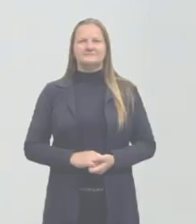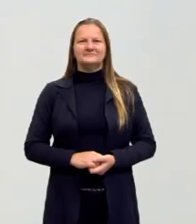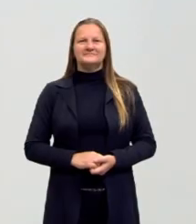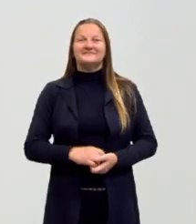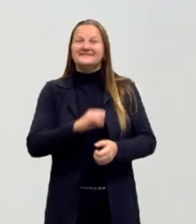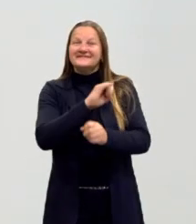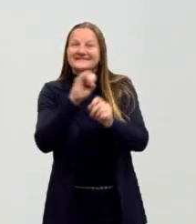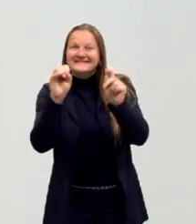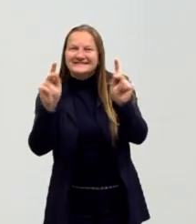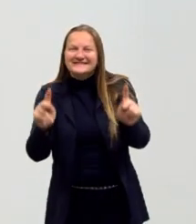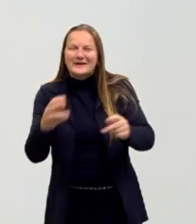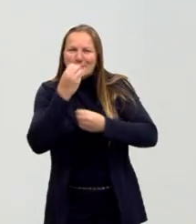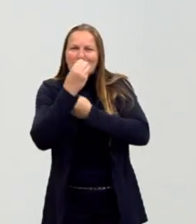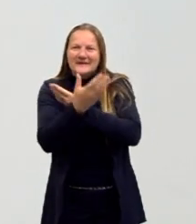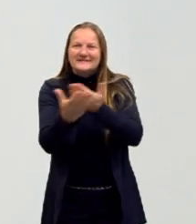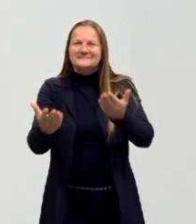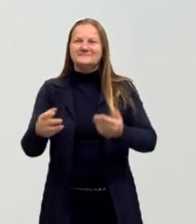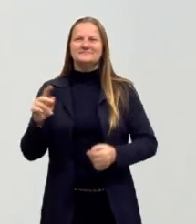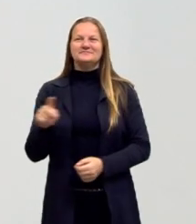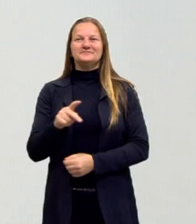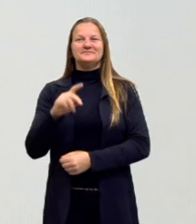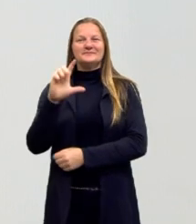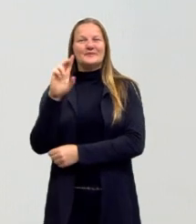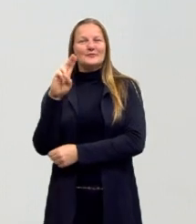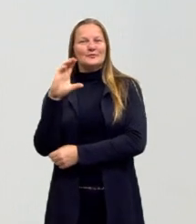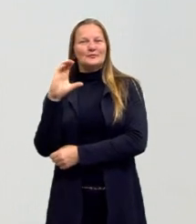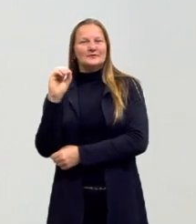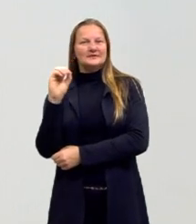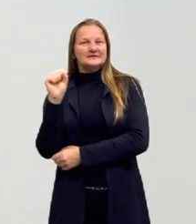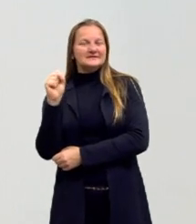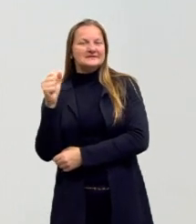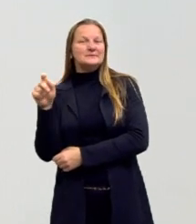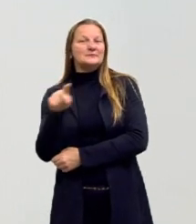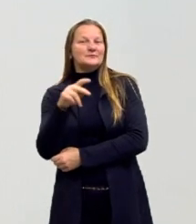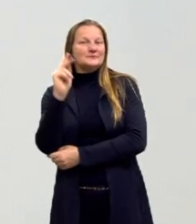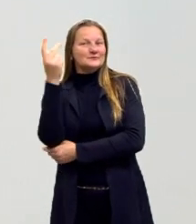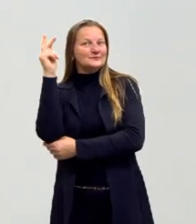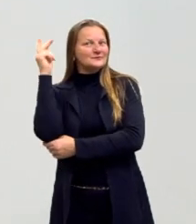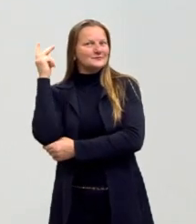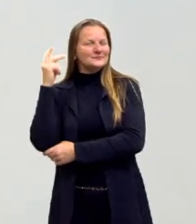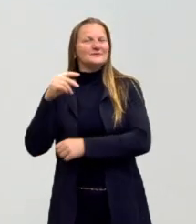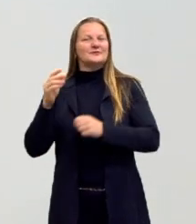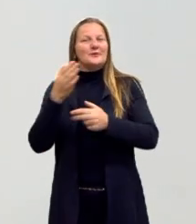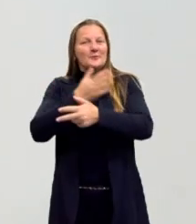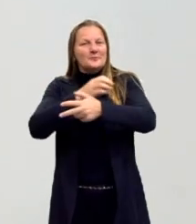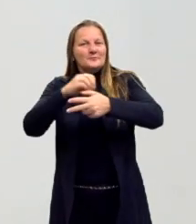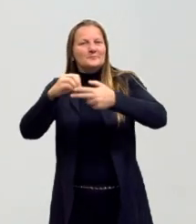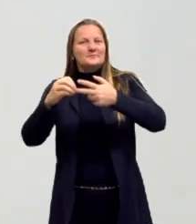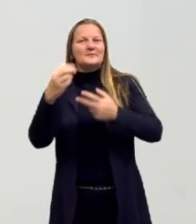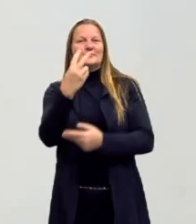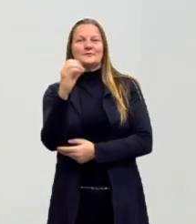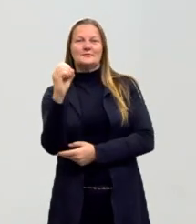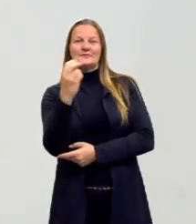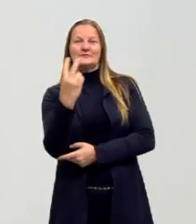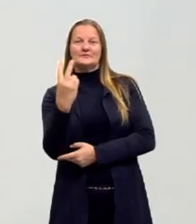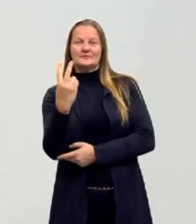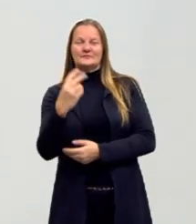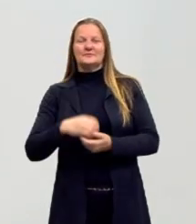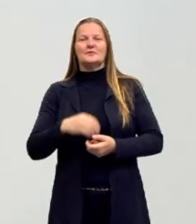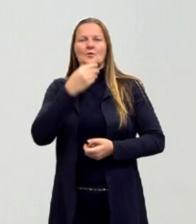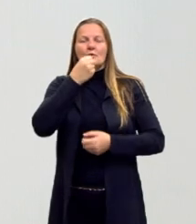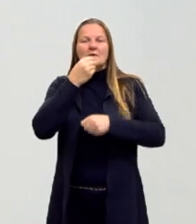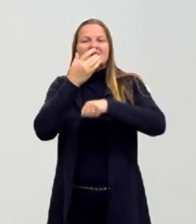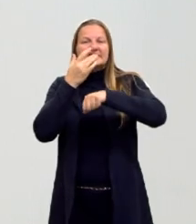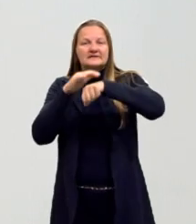E aí, pessoal, tudo bem? Eu sou o Lucas Labella, sou professor de História do Pré-ENEM-RS 2022. Eu sou um homem